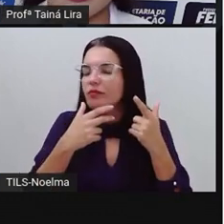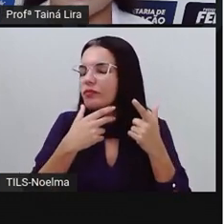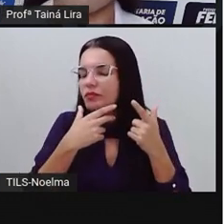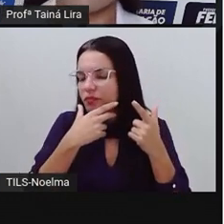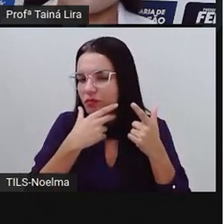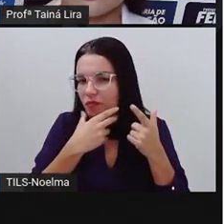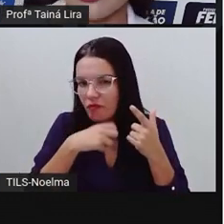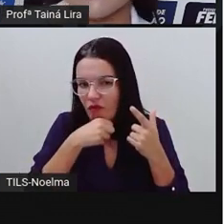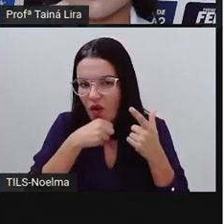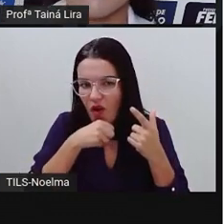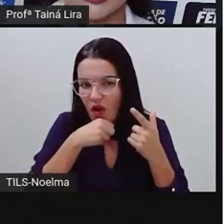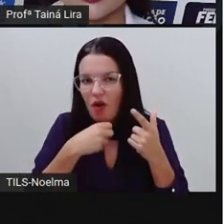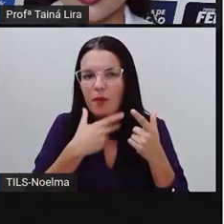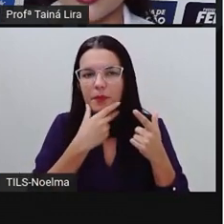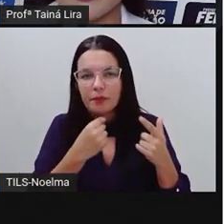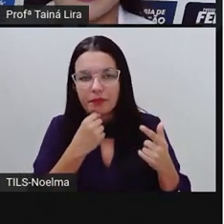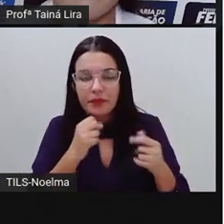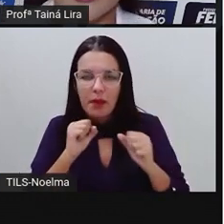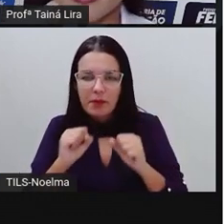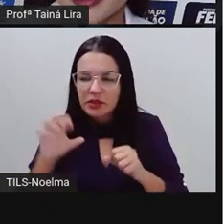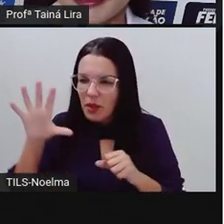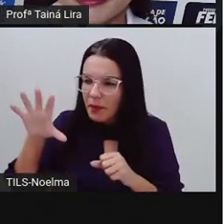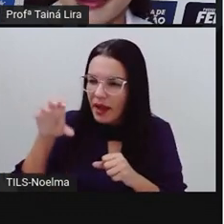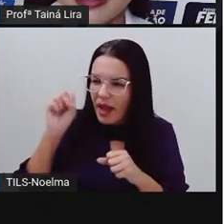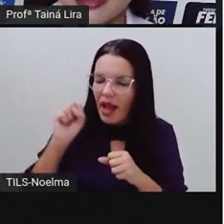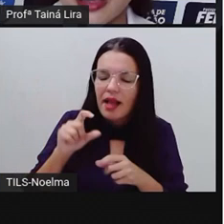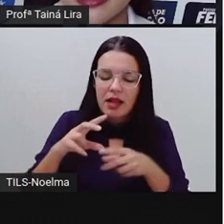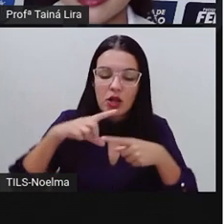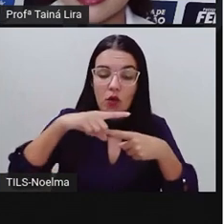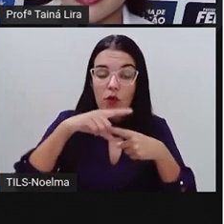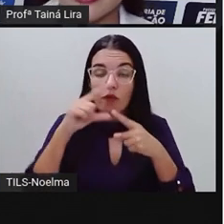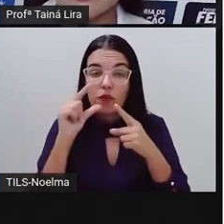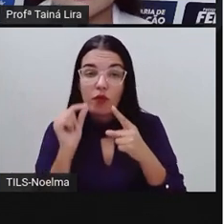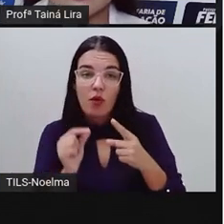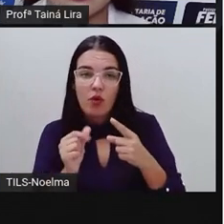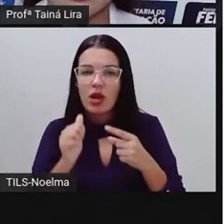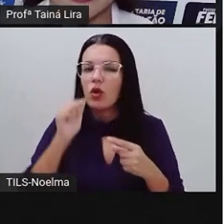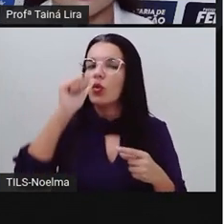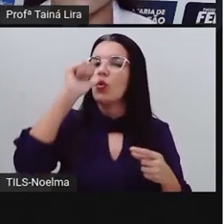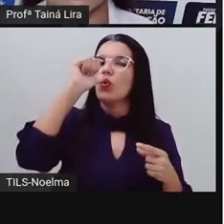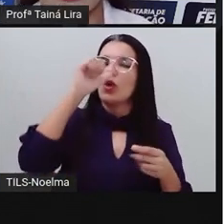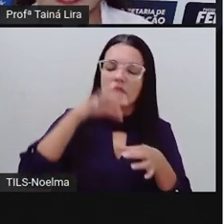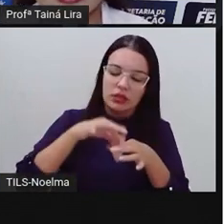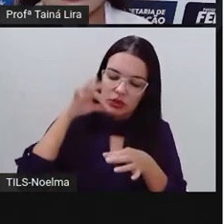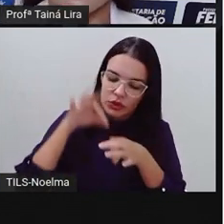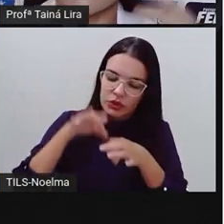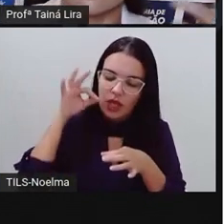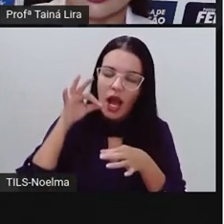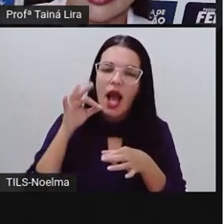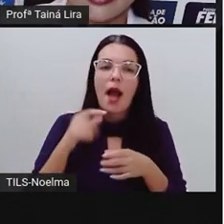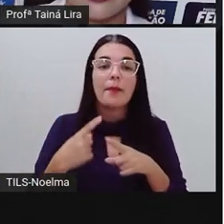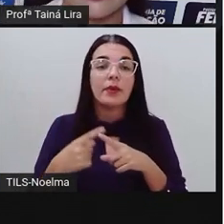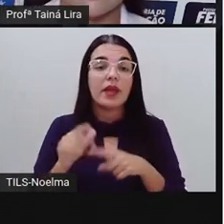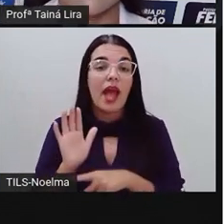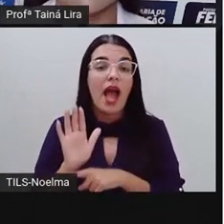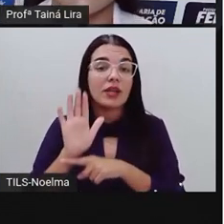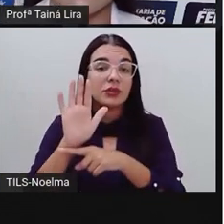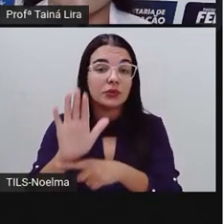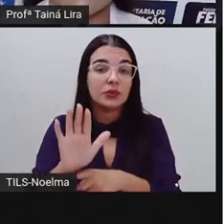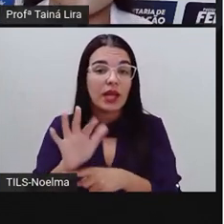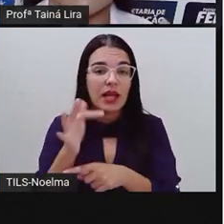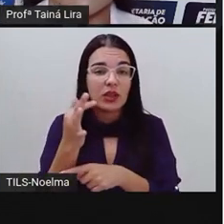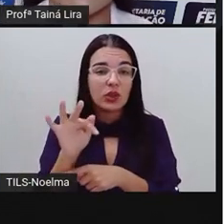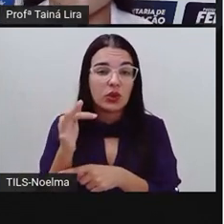folhinha tal, faz um chazinho e toma. É bom pra passar aí, né, a dor de barriga, a diarreia.